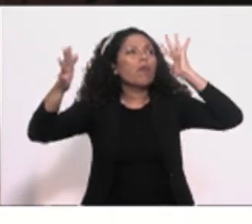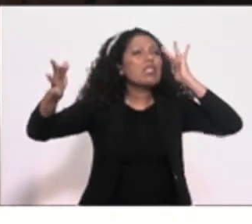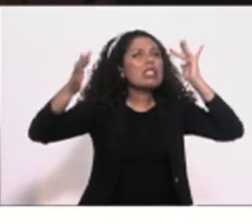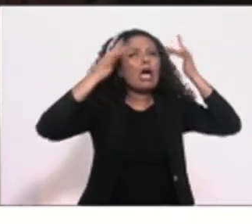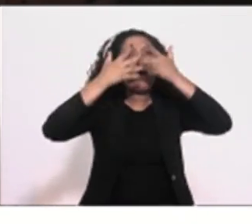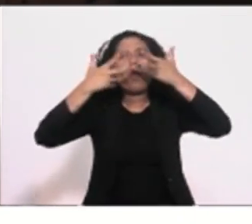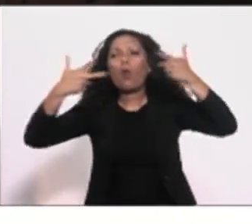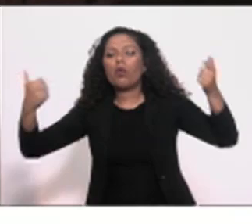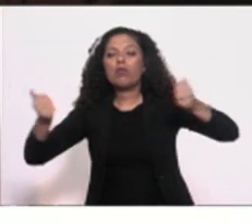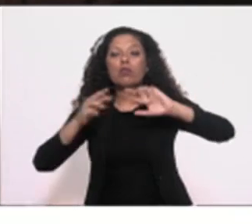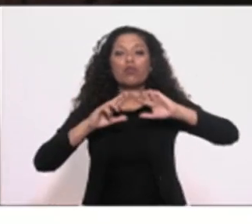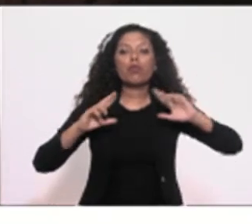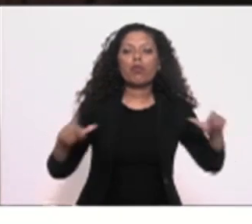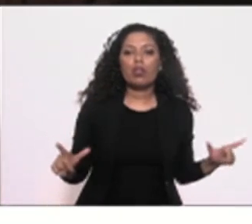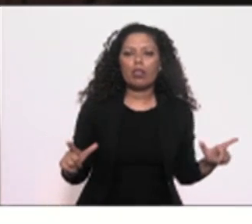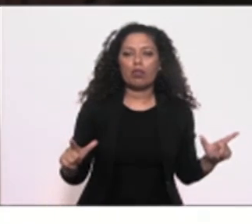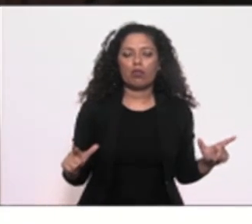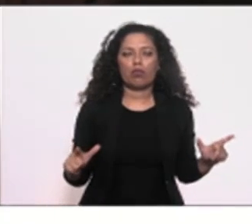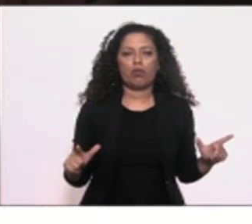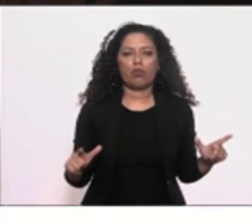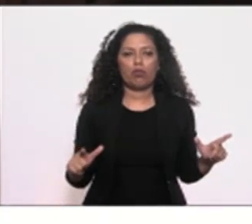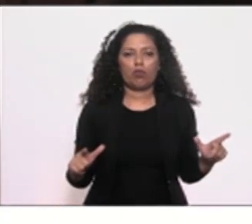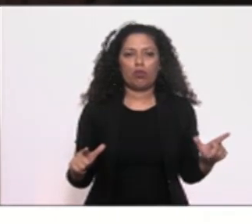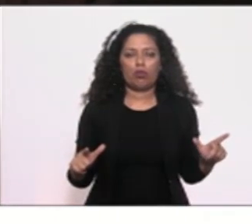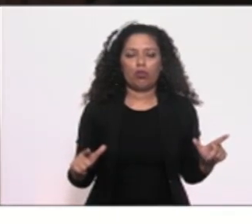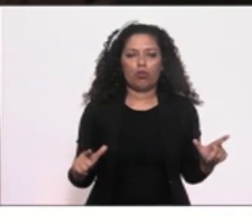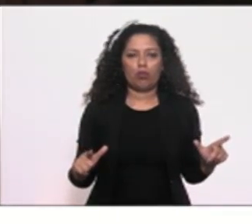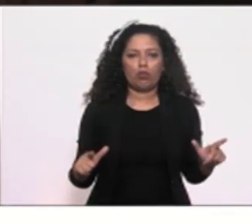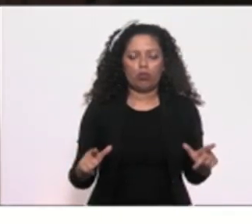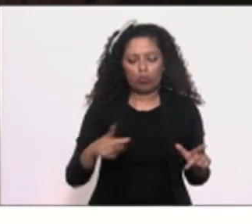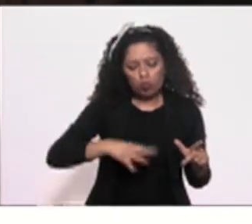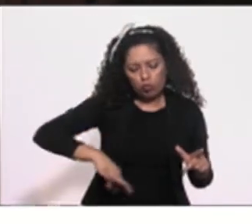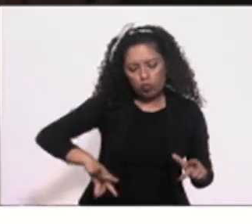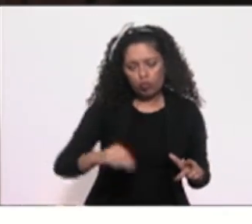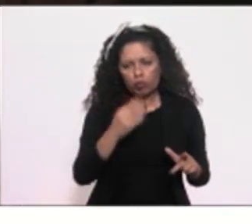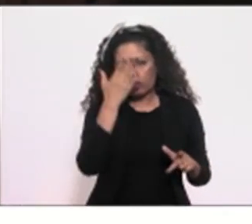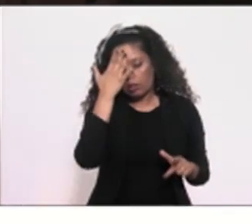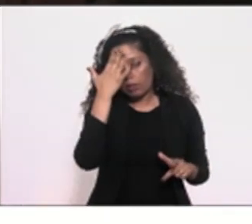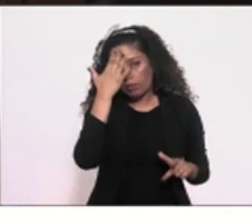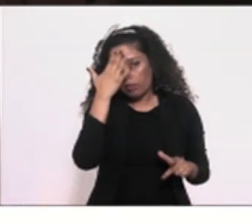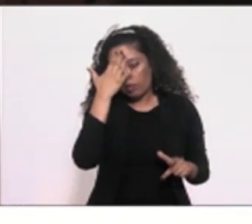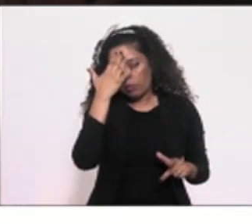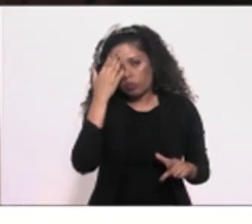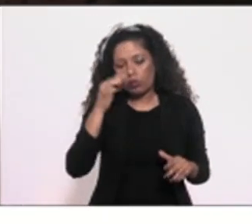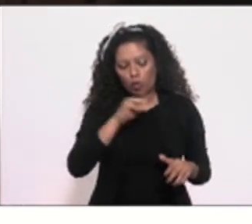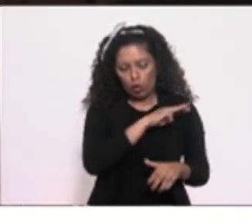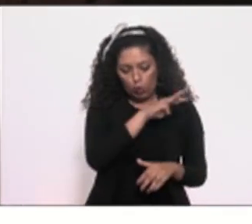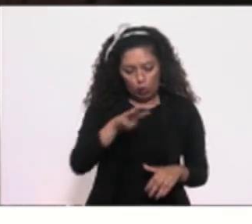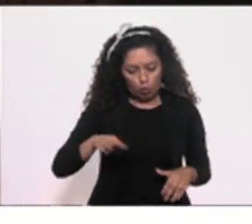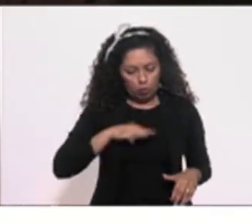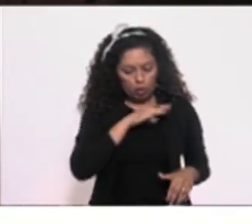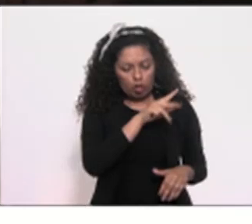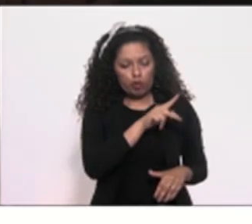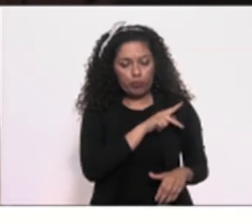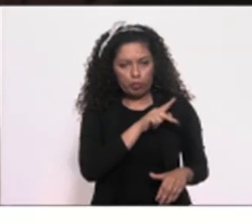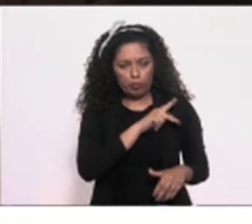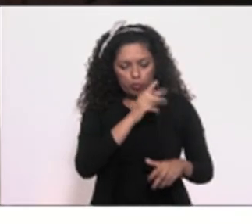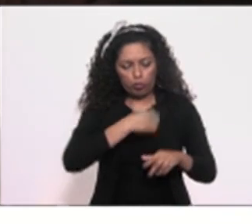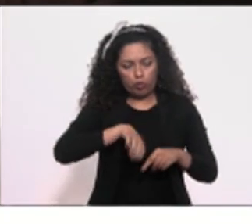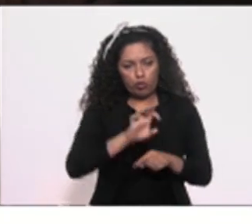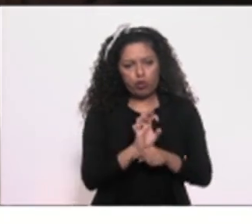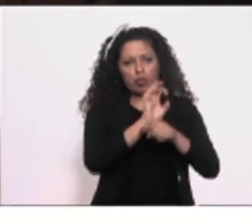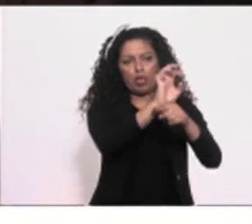que estaria na mão, e todos nós sabemos, do Ministério Público Estadual,